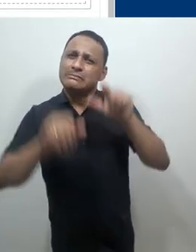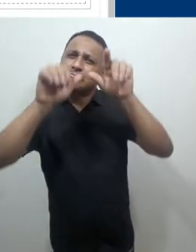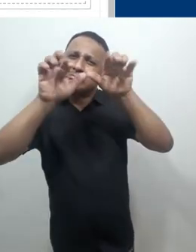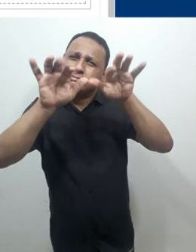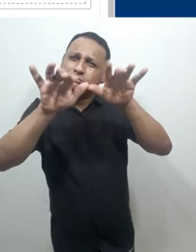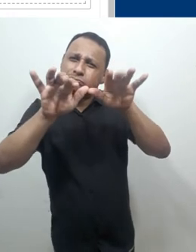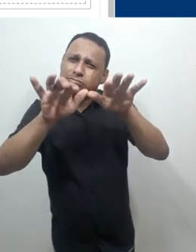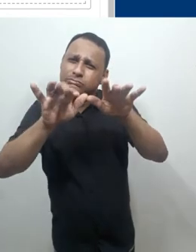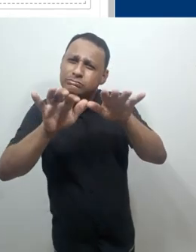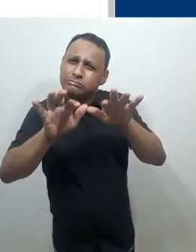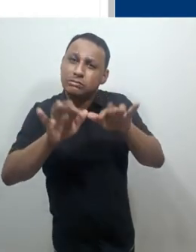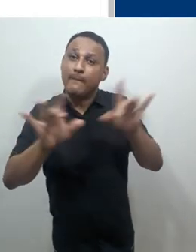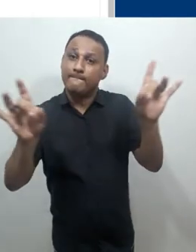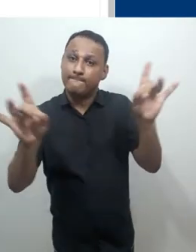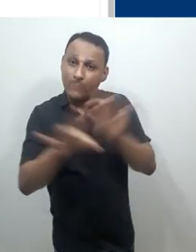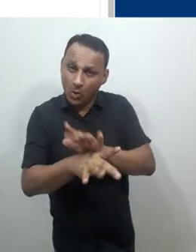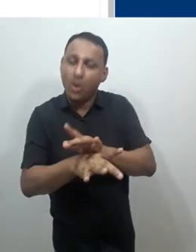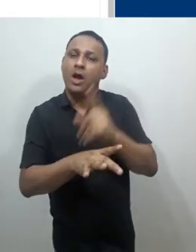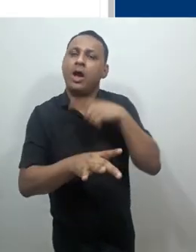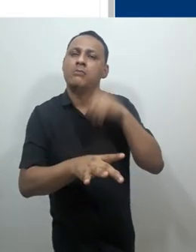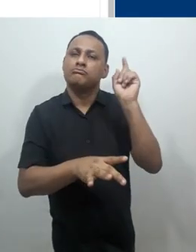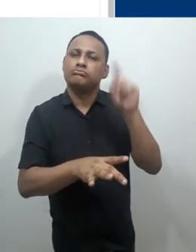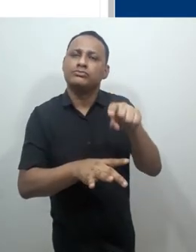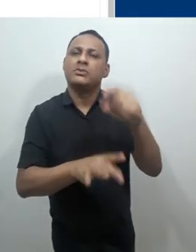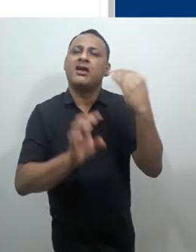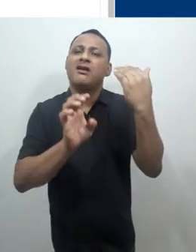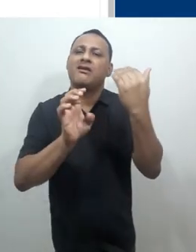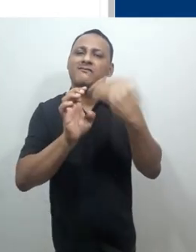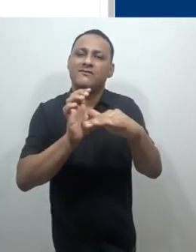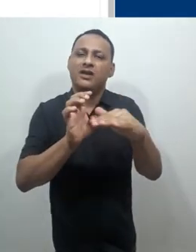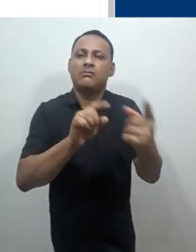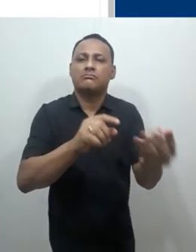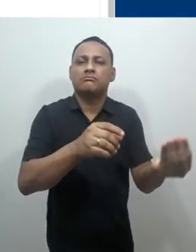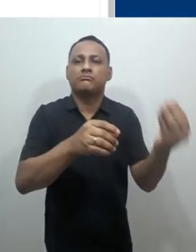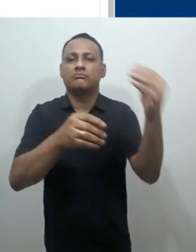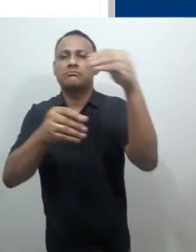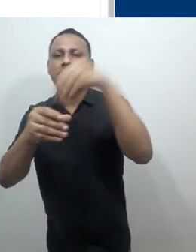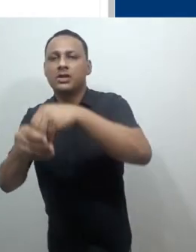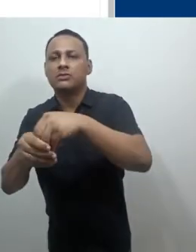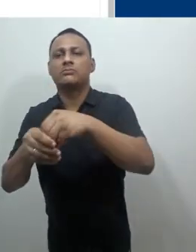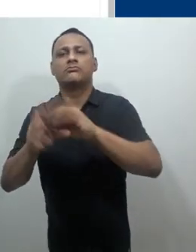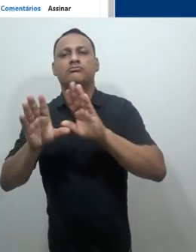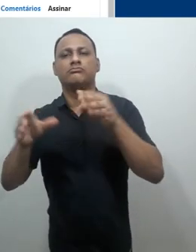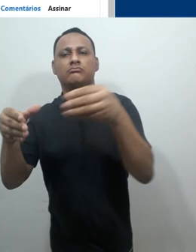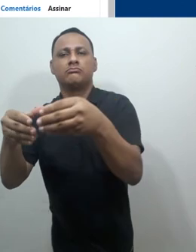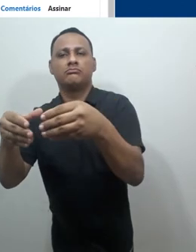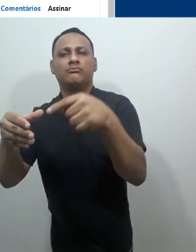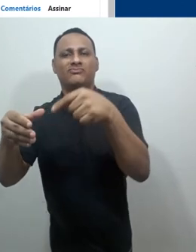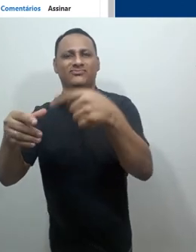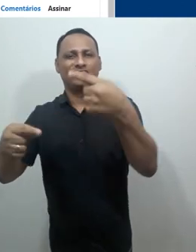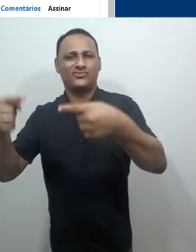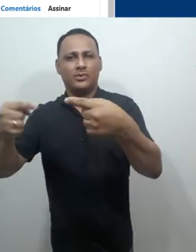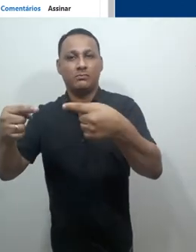Os itens obrigatórios foram preenchidos. Podemos clicar sobre Enviar mensagem ao fórum.